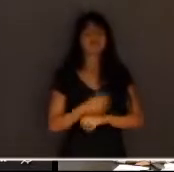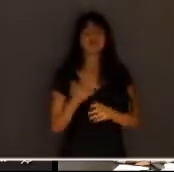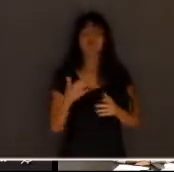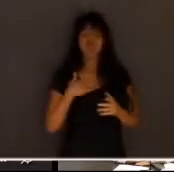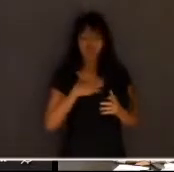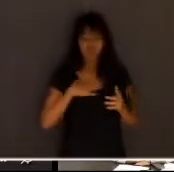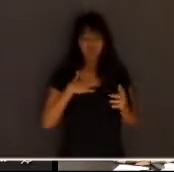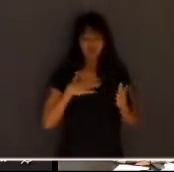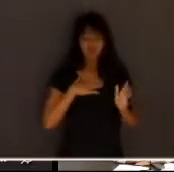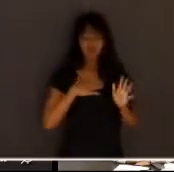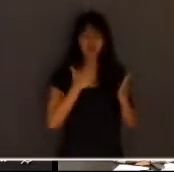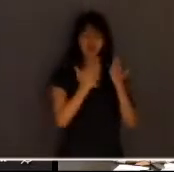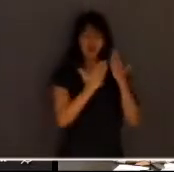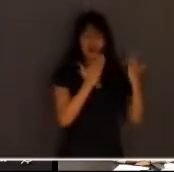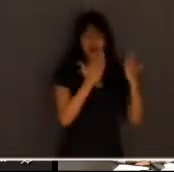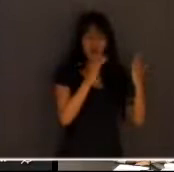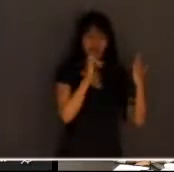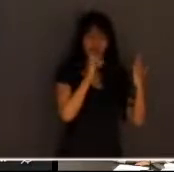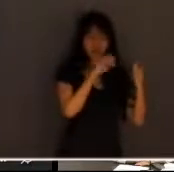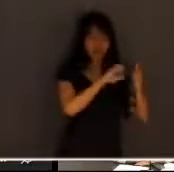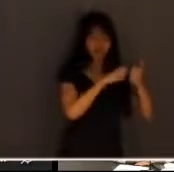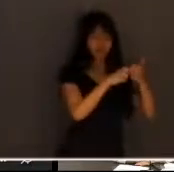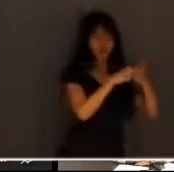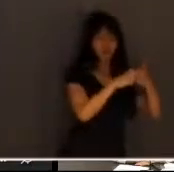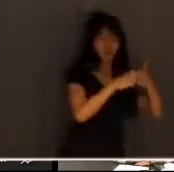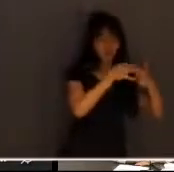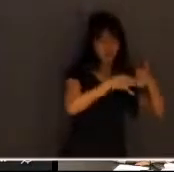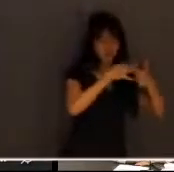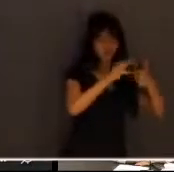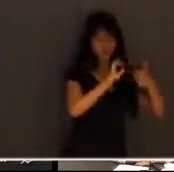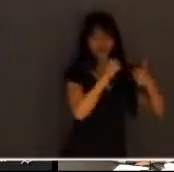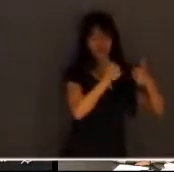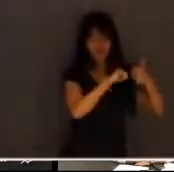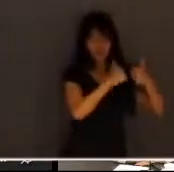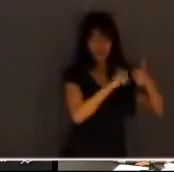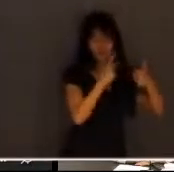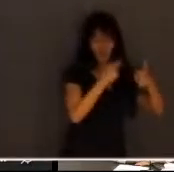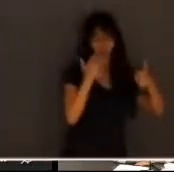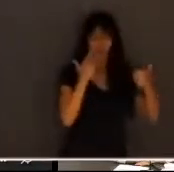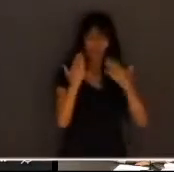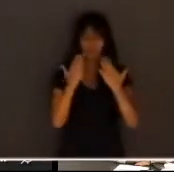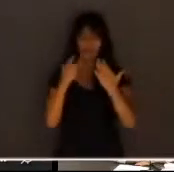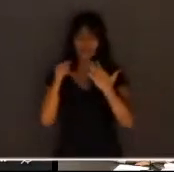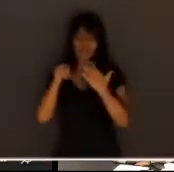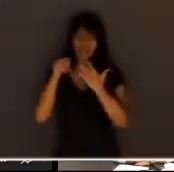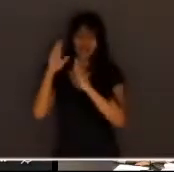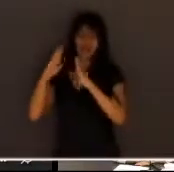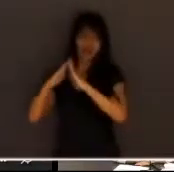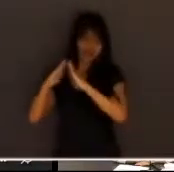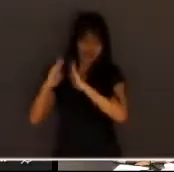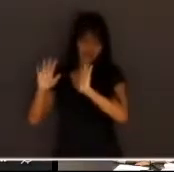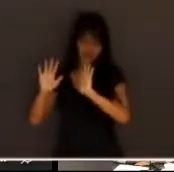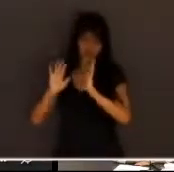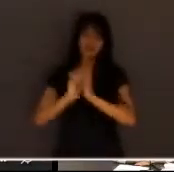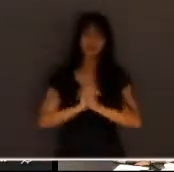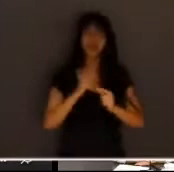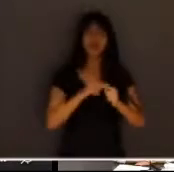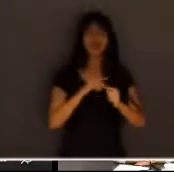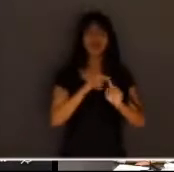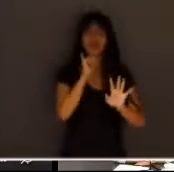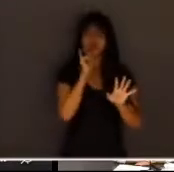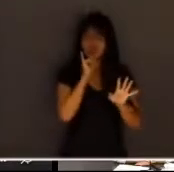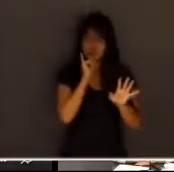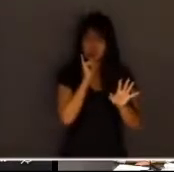como a construção de uma casa e quando eu falo atuação no tribunal do júri não é simplesmente o plenário eu falo no procedimento do